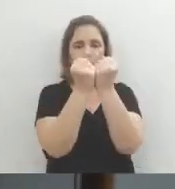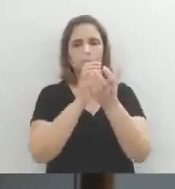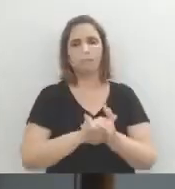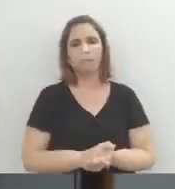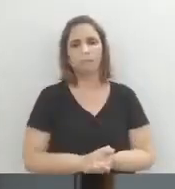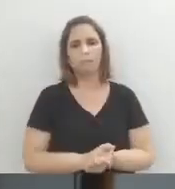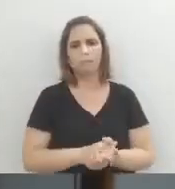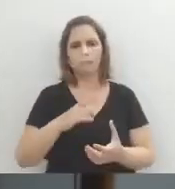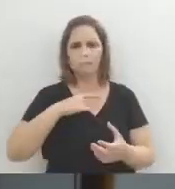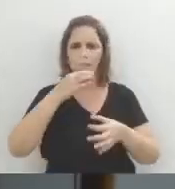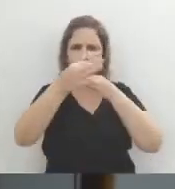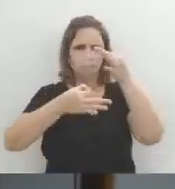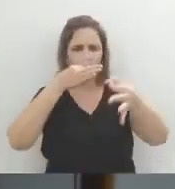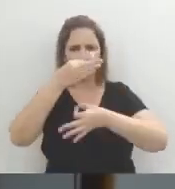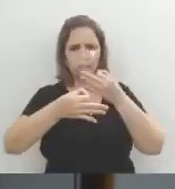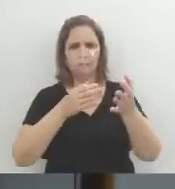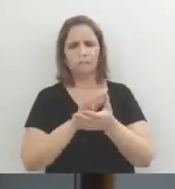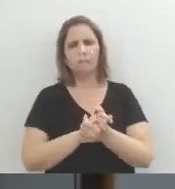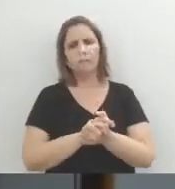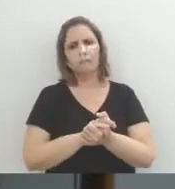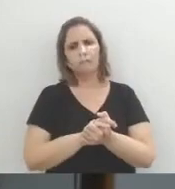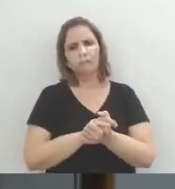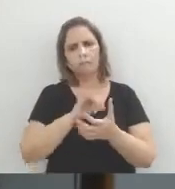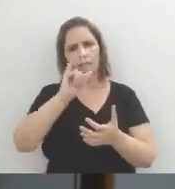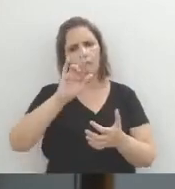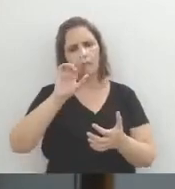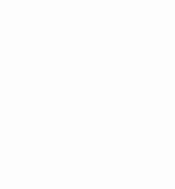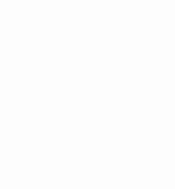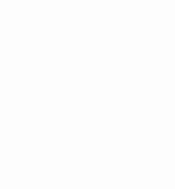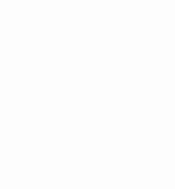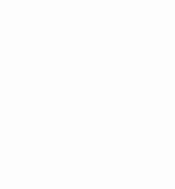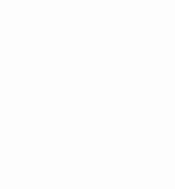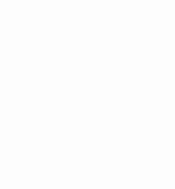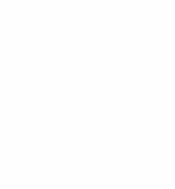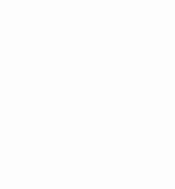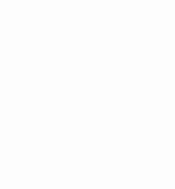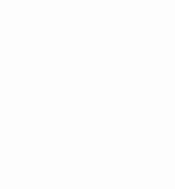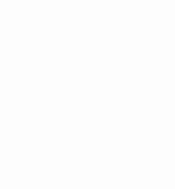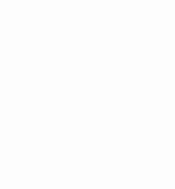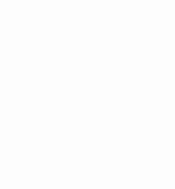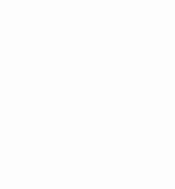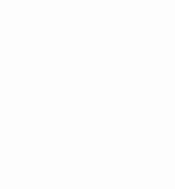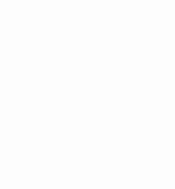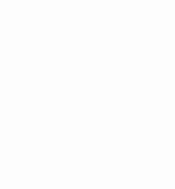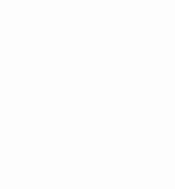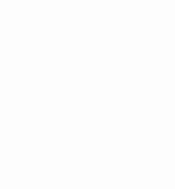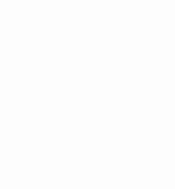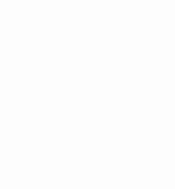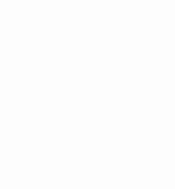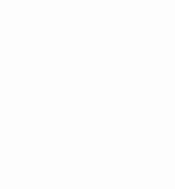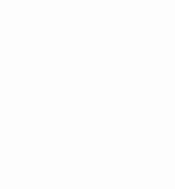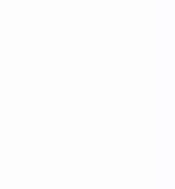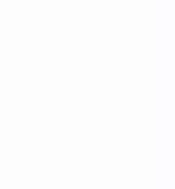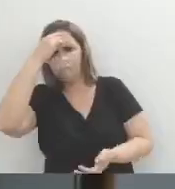né? Ele tece críticas, uma ironia velada, né? Uma metáfora que ele usa relacionando essa metáfora